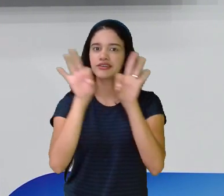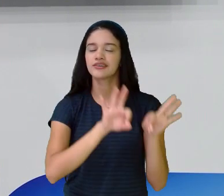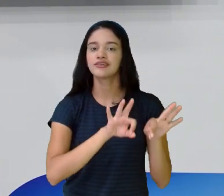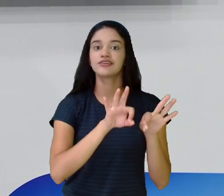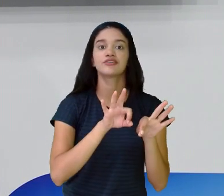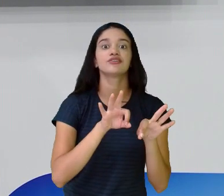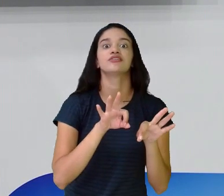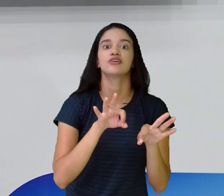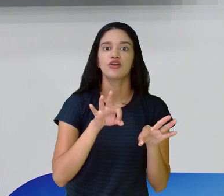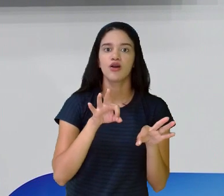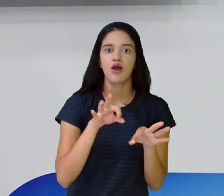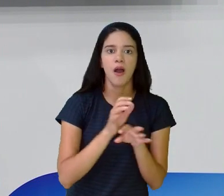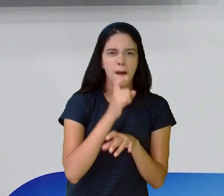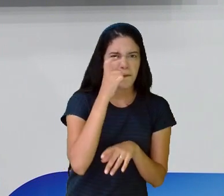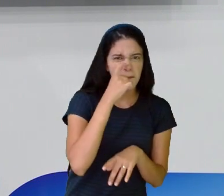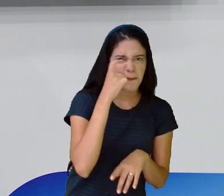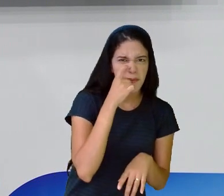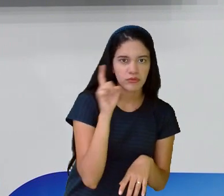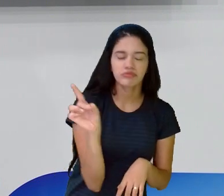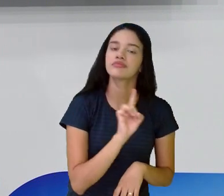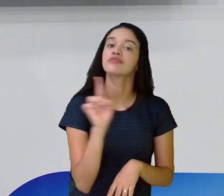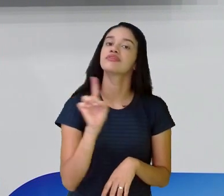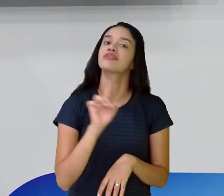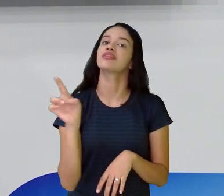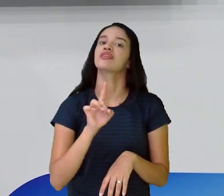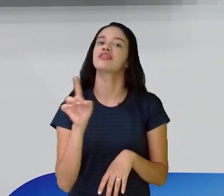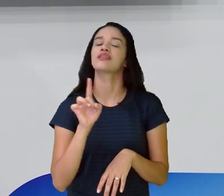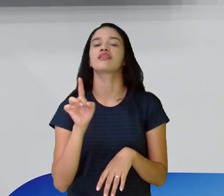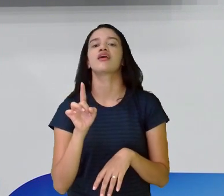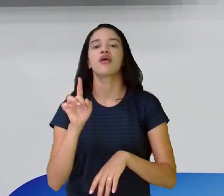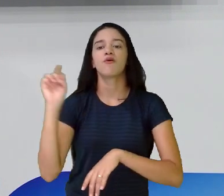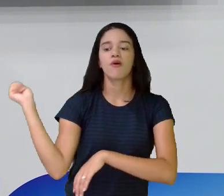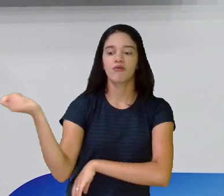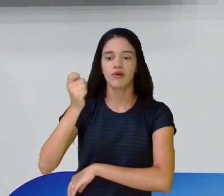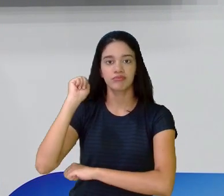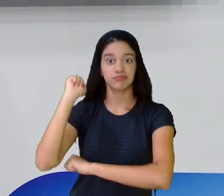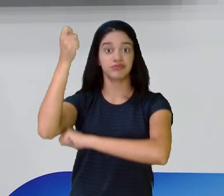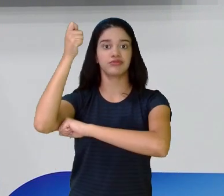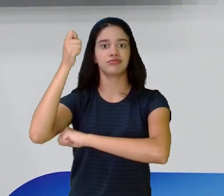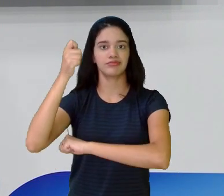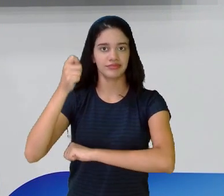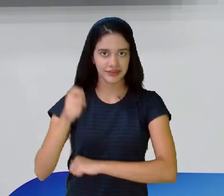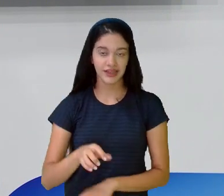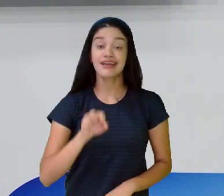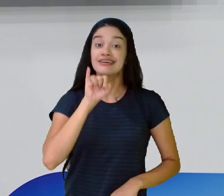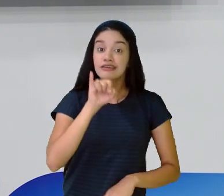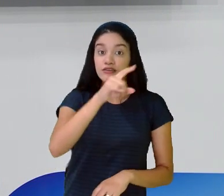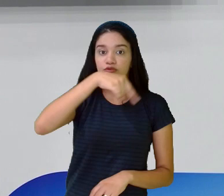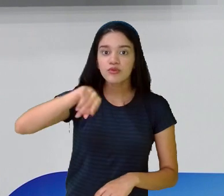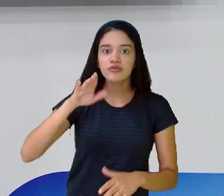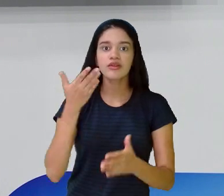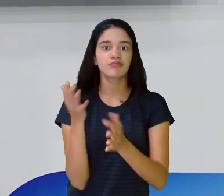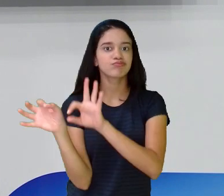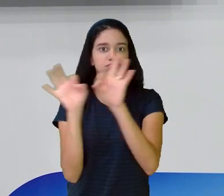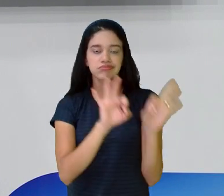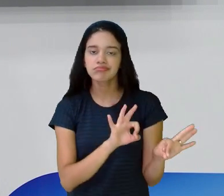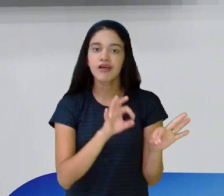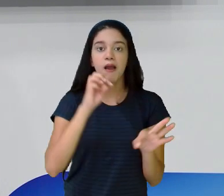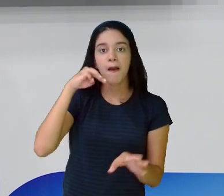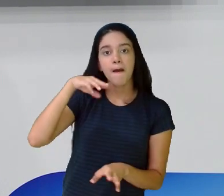bruxa. Ela é uma fada. Assim como as outras, ela também é uma fada. Então, se vocês não assistiram o filme